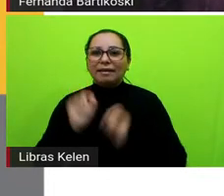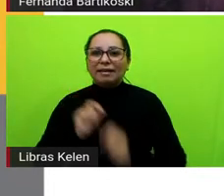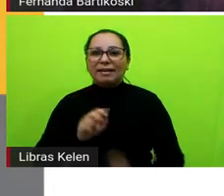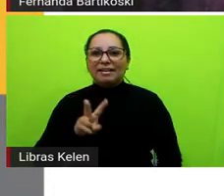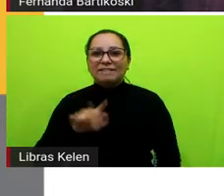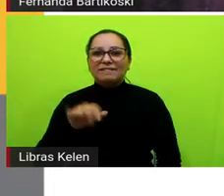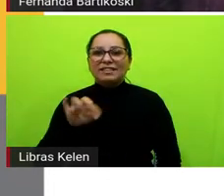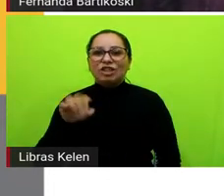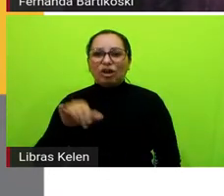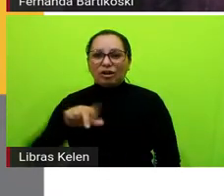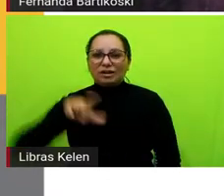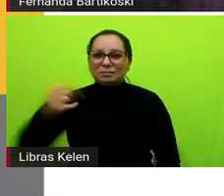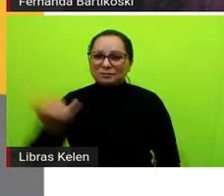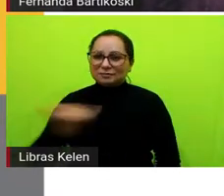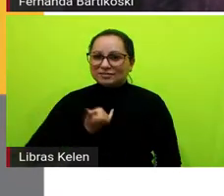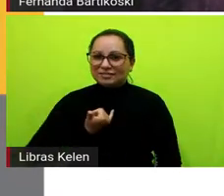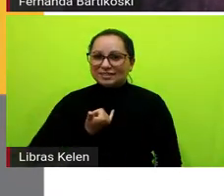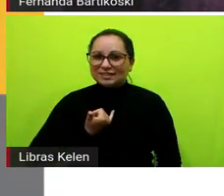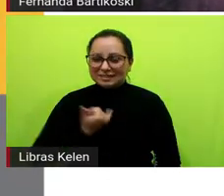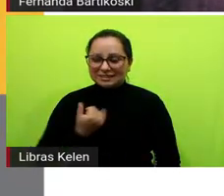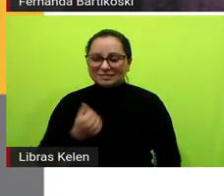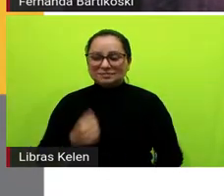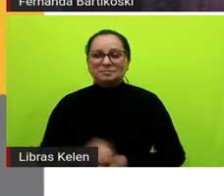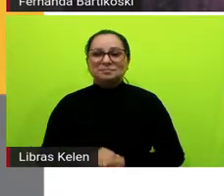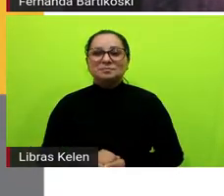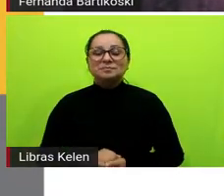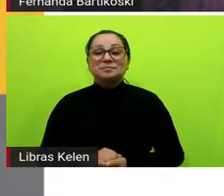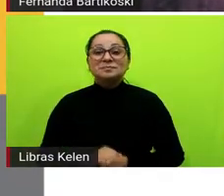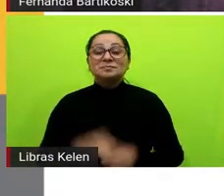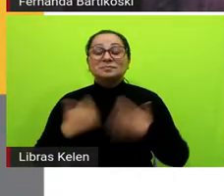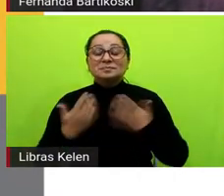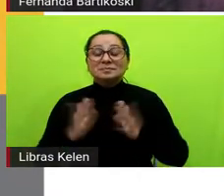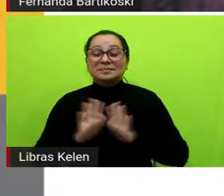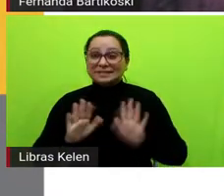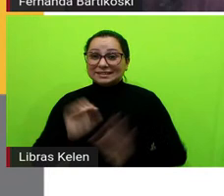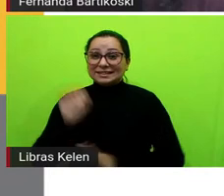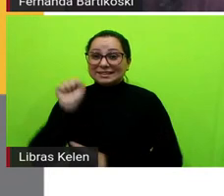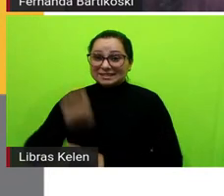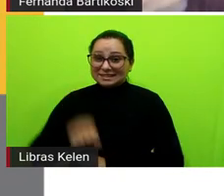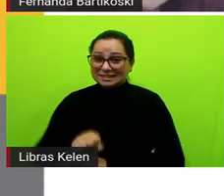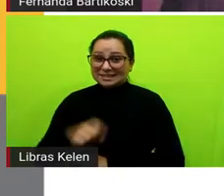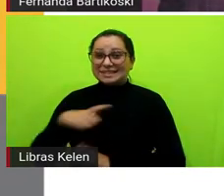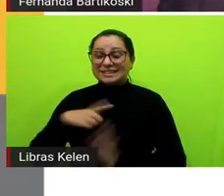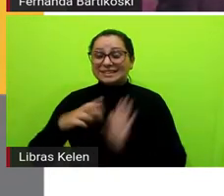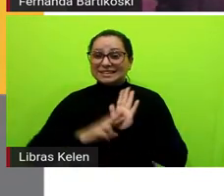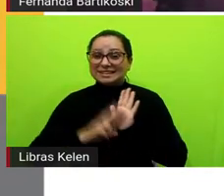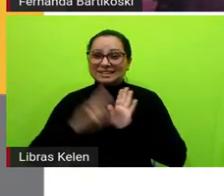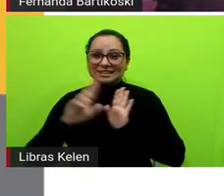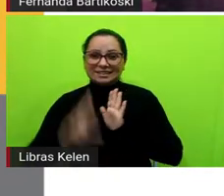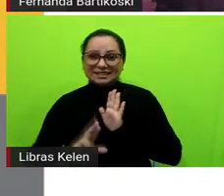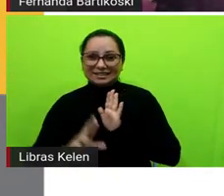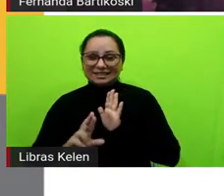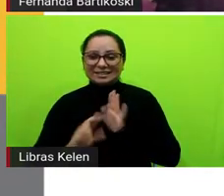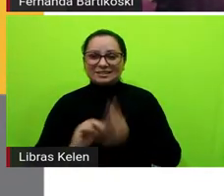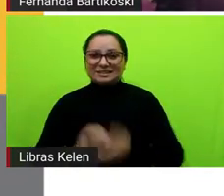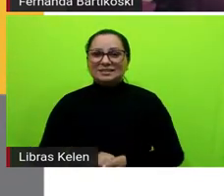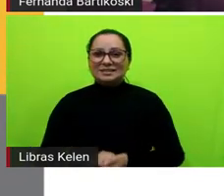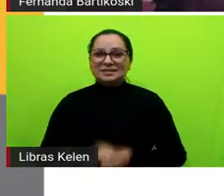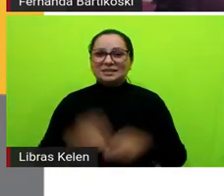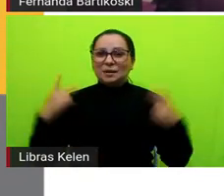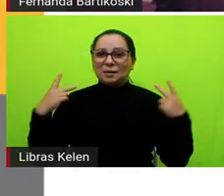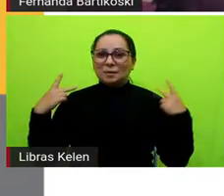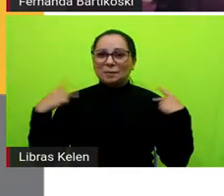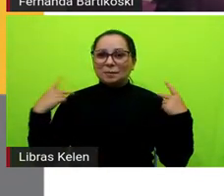depois me recupera quem foi o primeiro, mas sim, estamos diante de uma representação do personagem Hercule